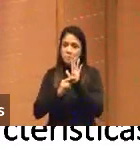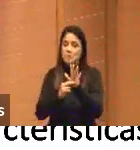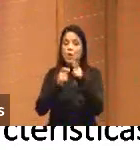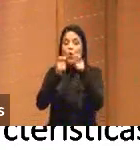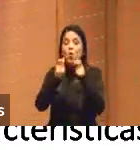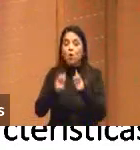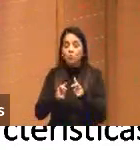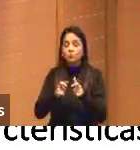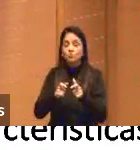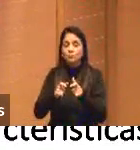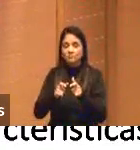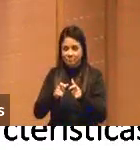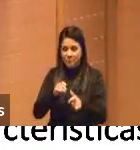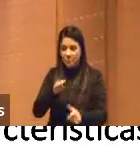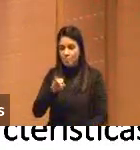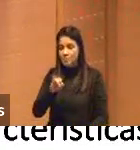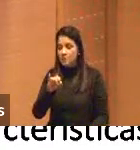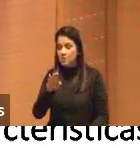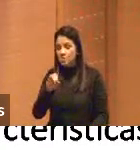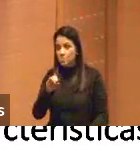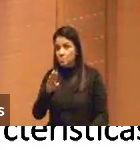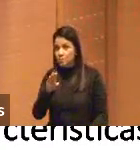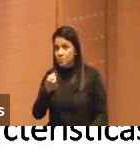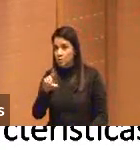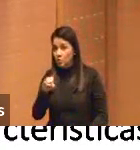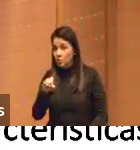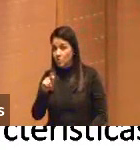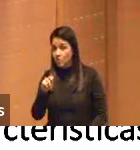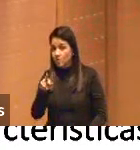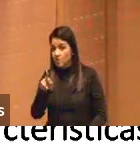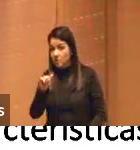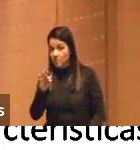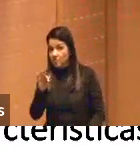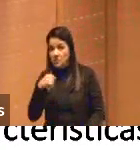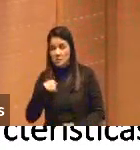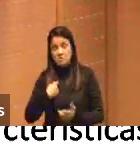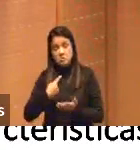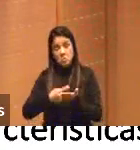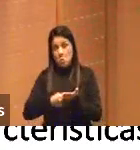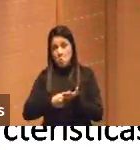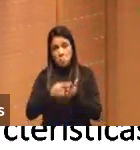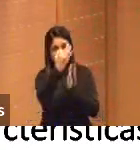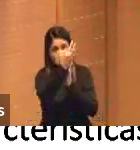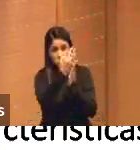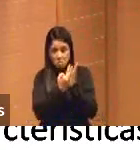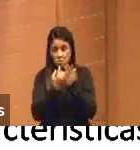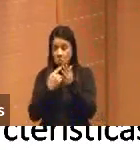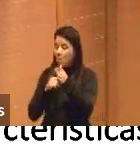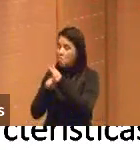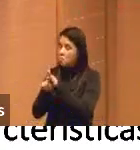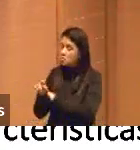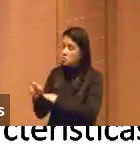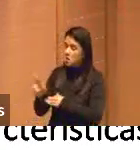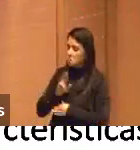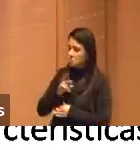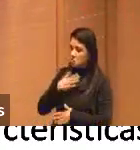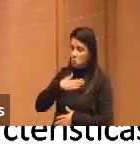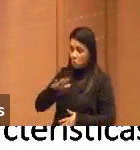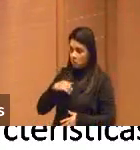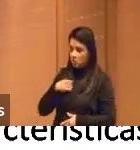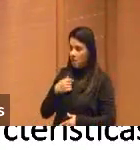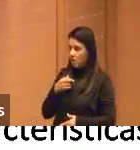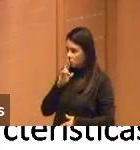é um desastre, ele não assume nenhum compromisso com o texto, então eu fiz uma pergunta para ele, não gostei da resposta, ele me pediu